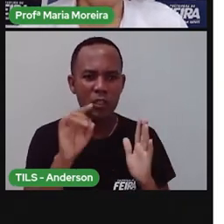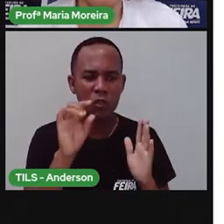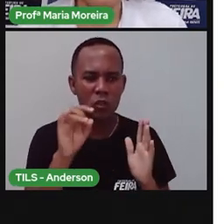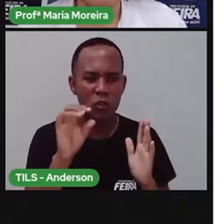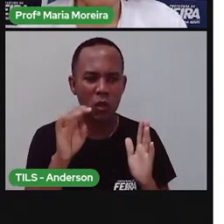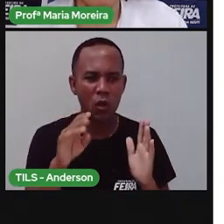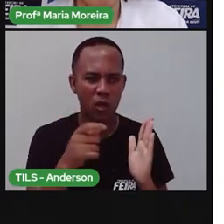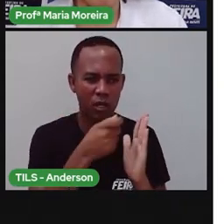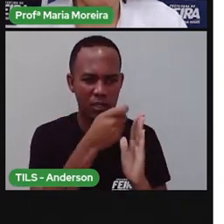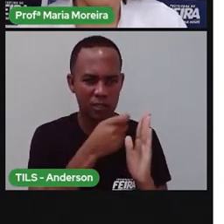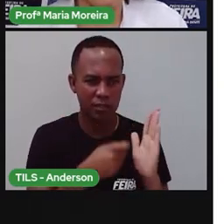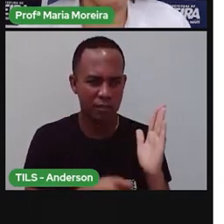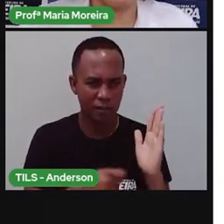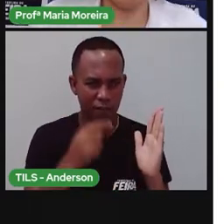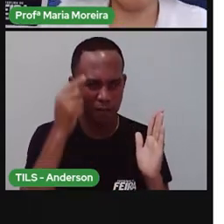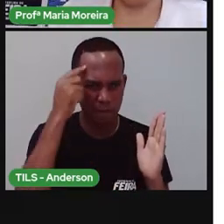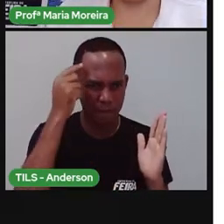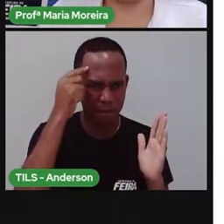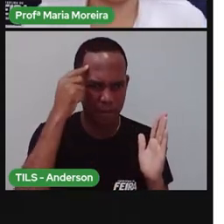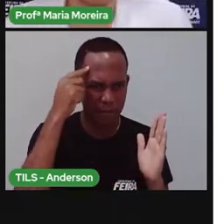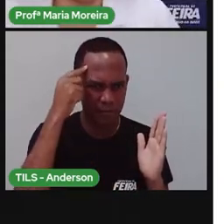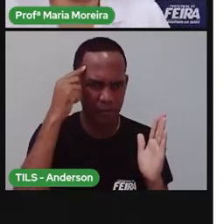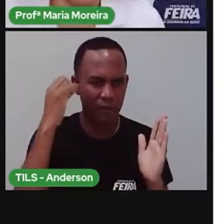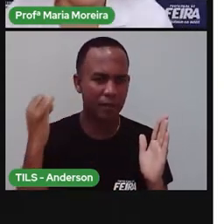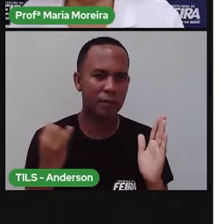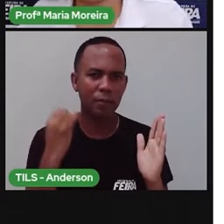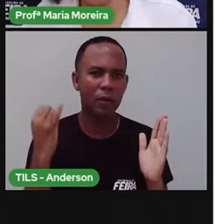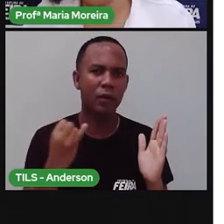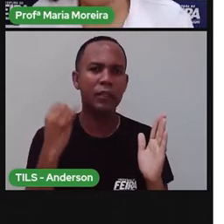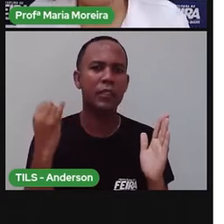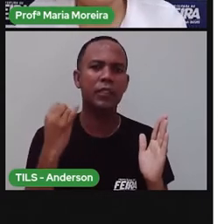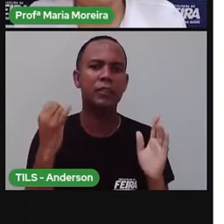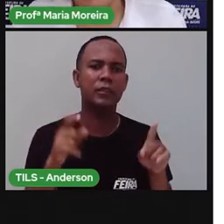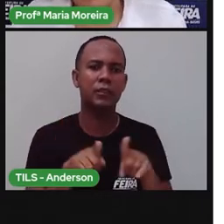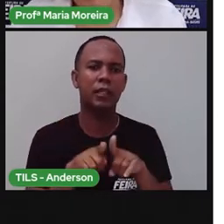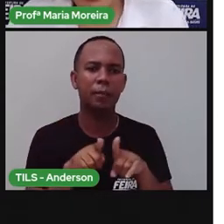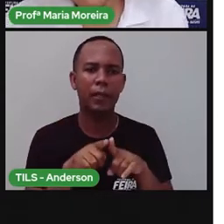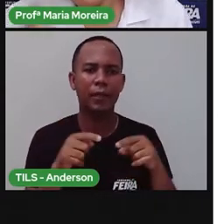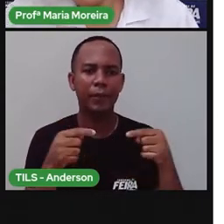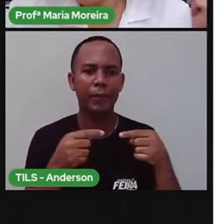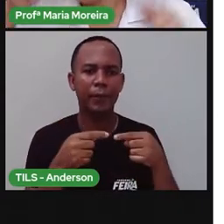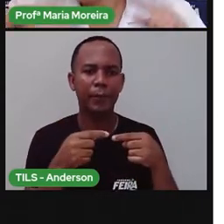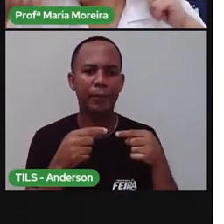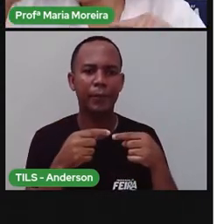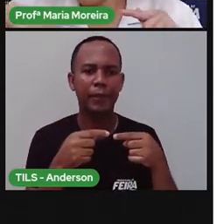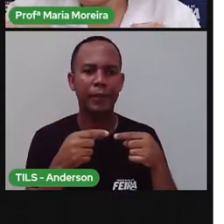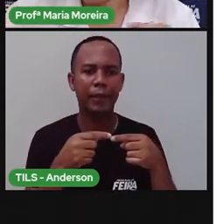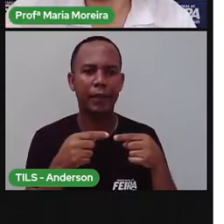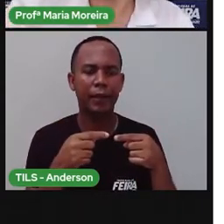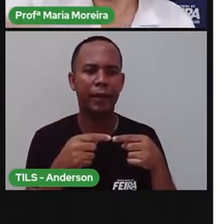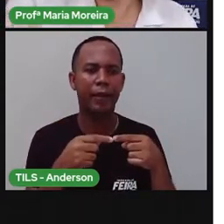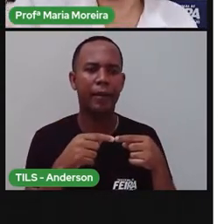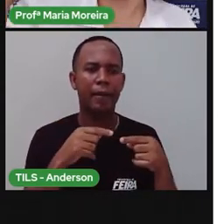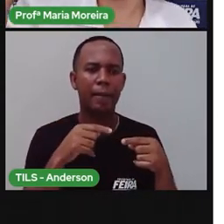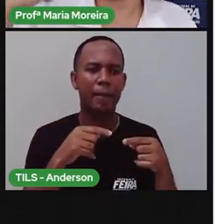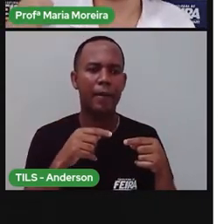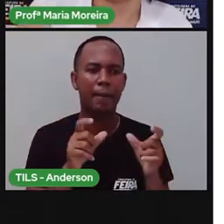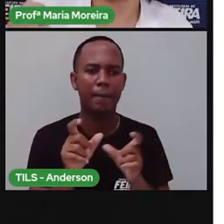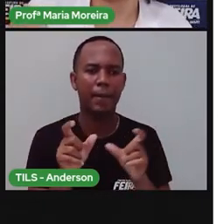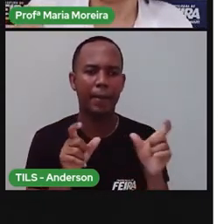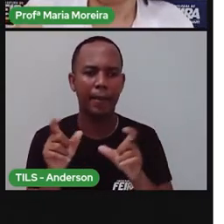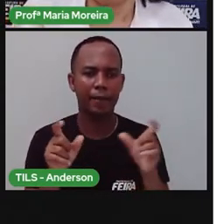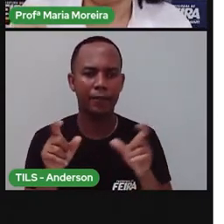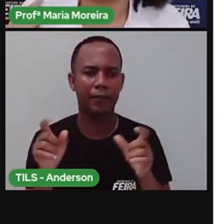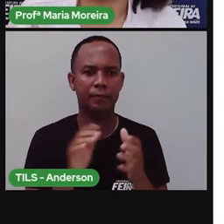o que pensa. O importante também é combinar o quê? As palavras. Naquela nossa aula, lá atrás de